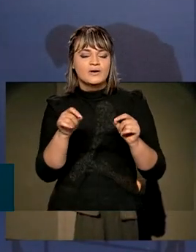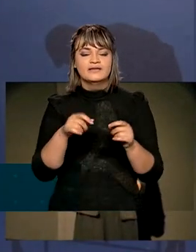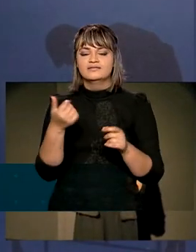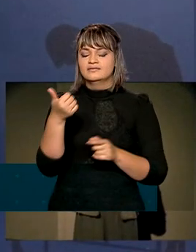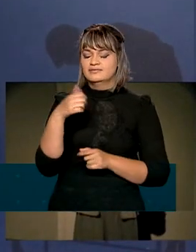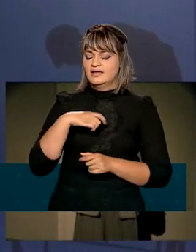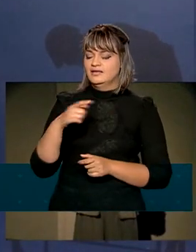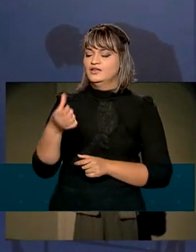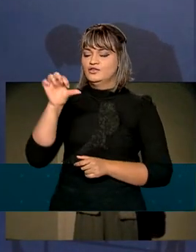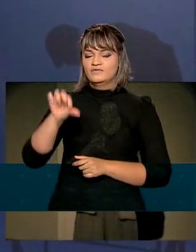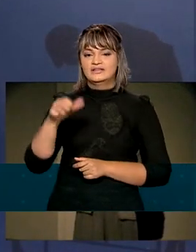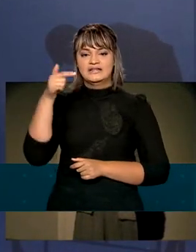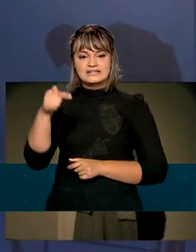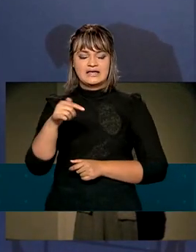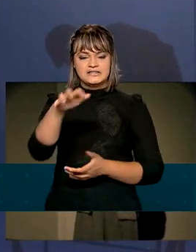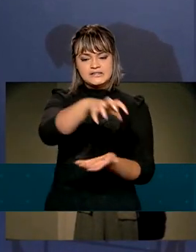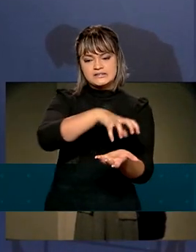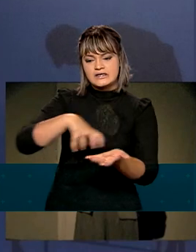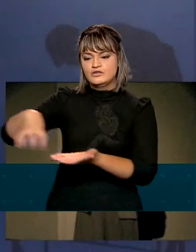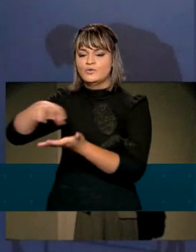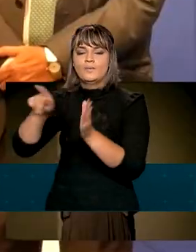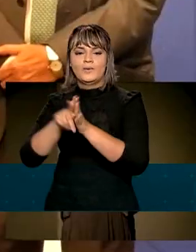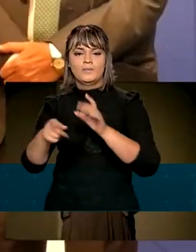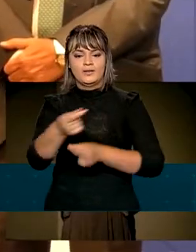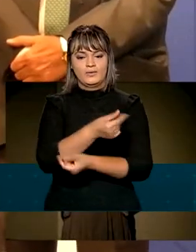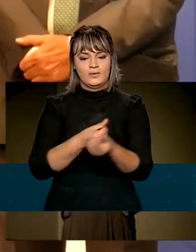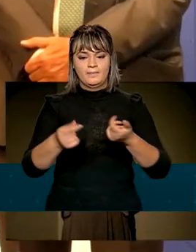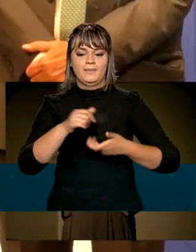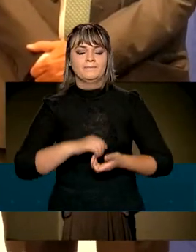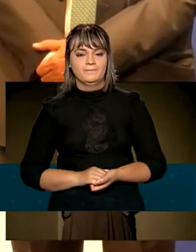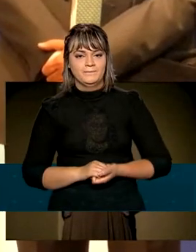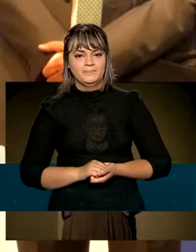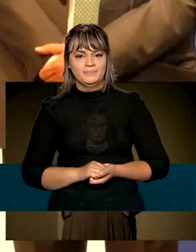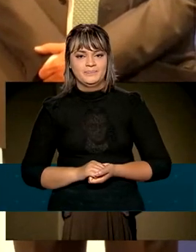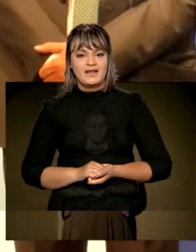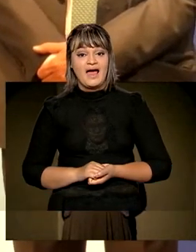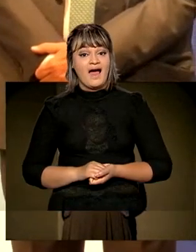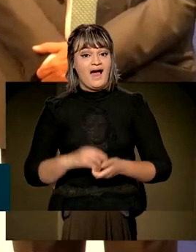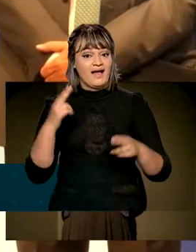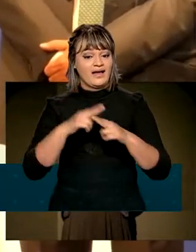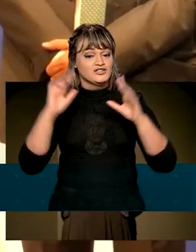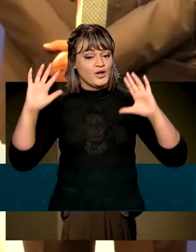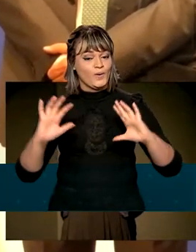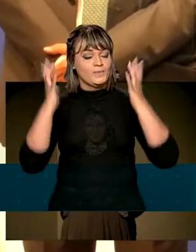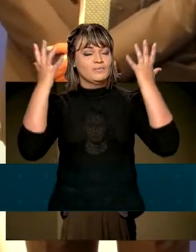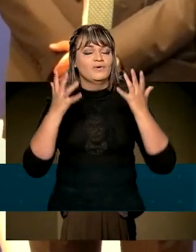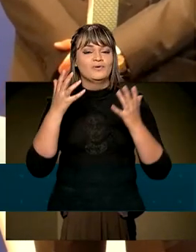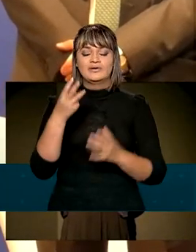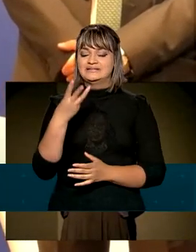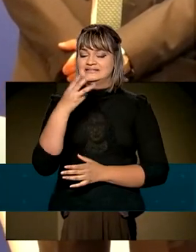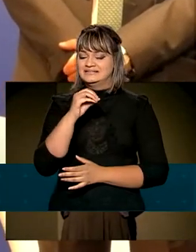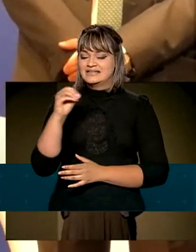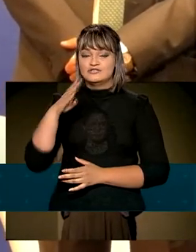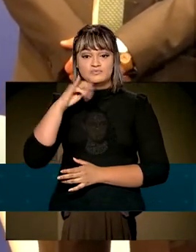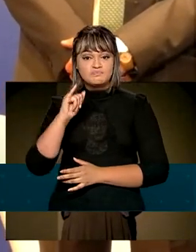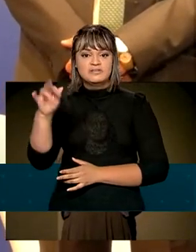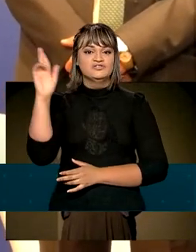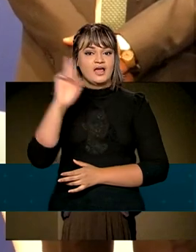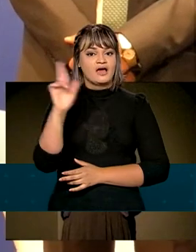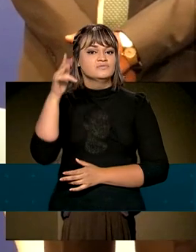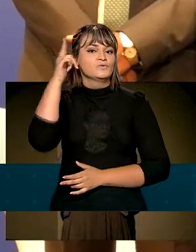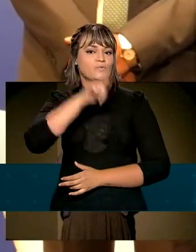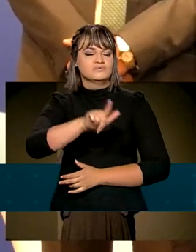97 setores da economia brasileira. A Caixa também comemorou a marca de 300 bilhões de reais